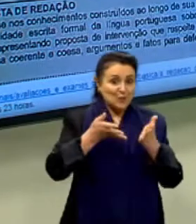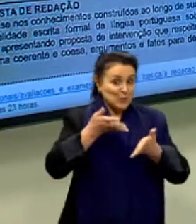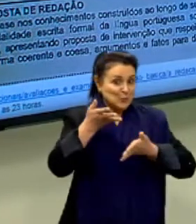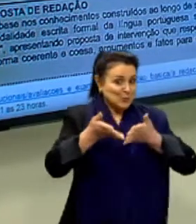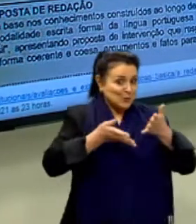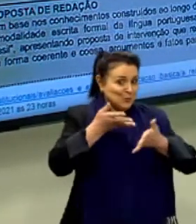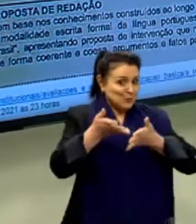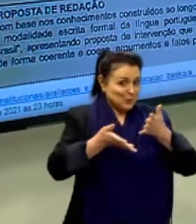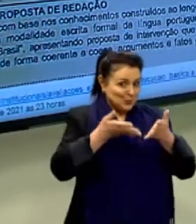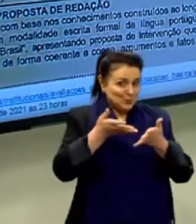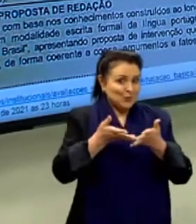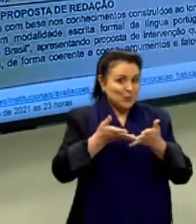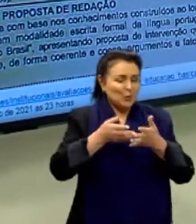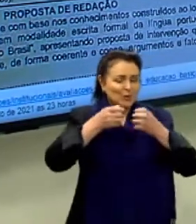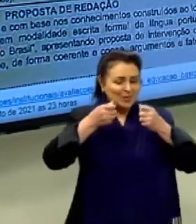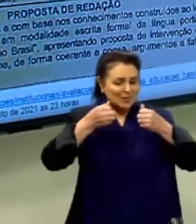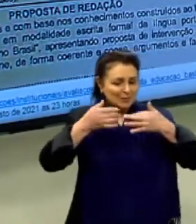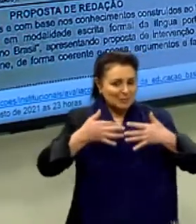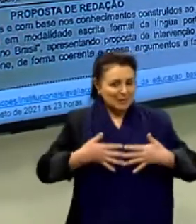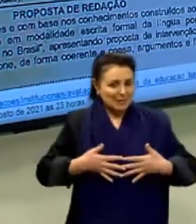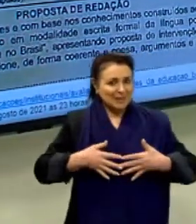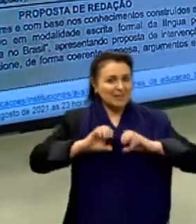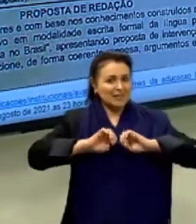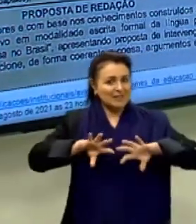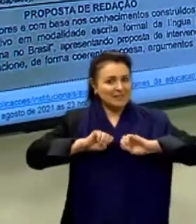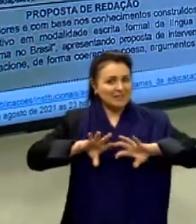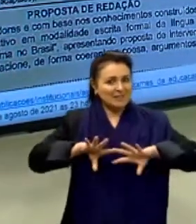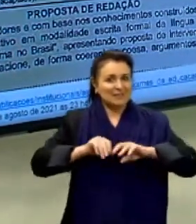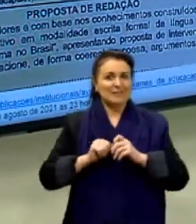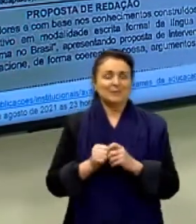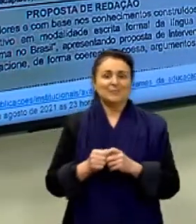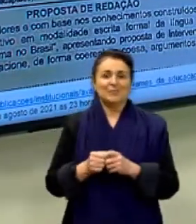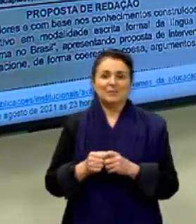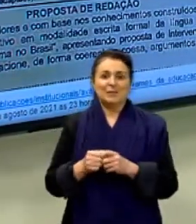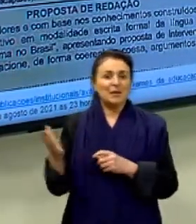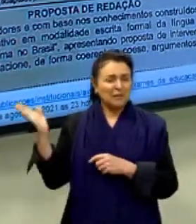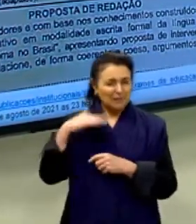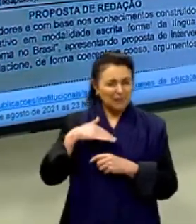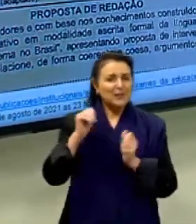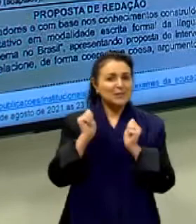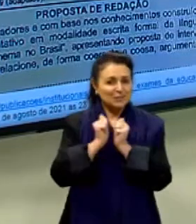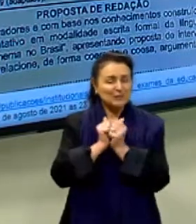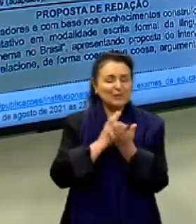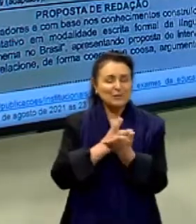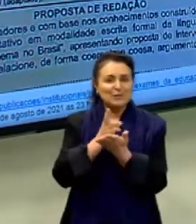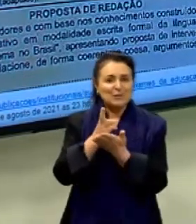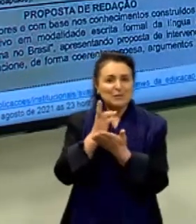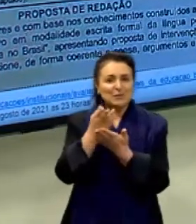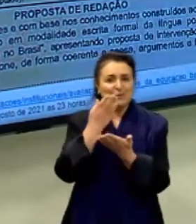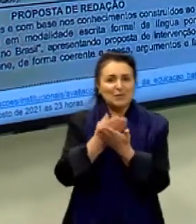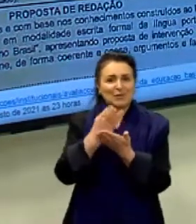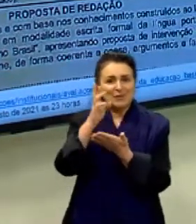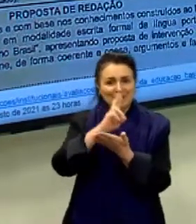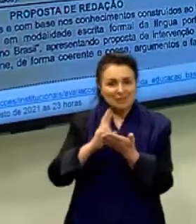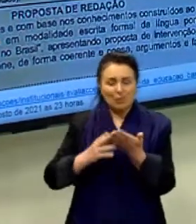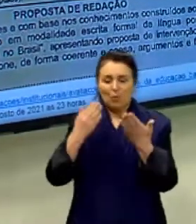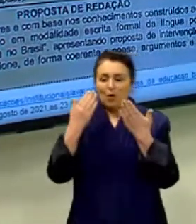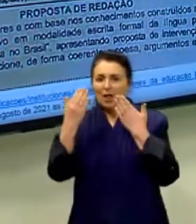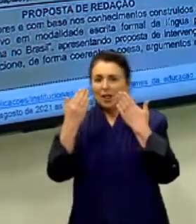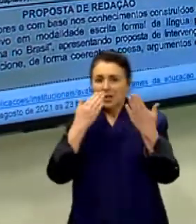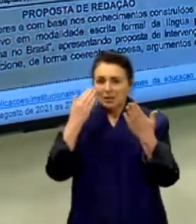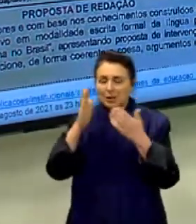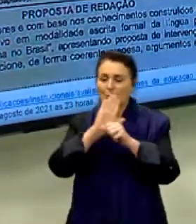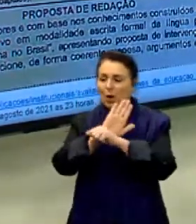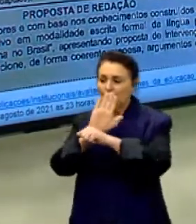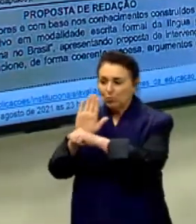dessa redação relacionada à competência 2. Então, vem comigo e vamos continuar aí fazendo essas análises que vão ajudar